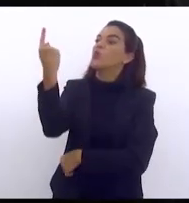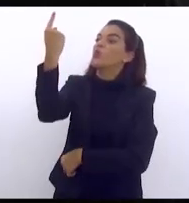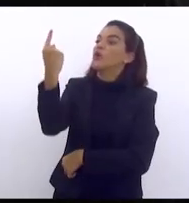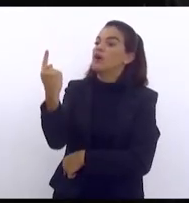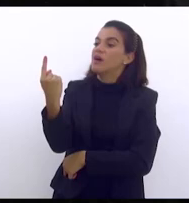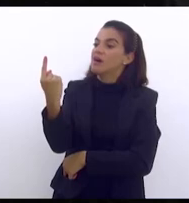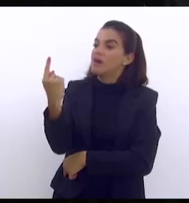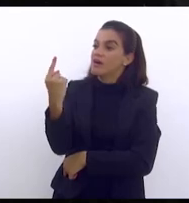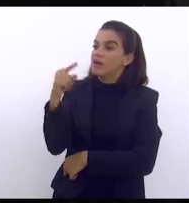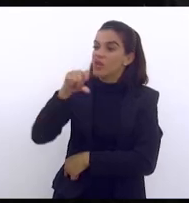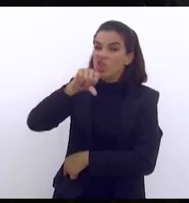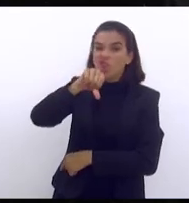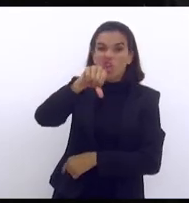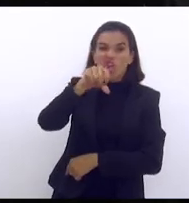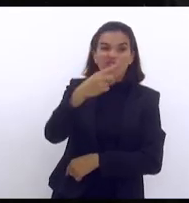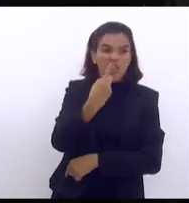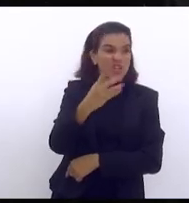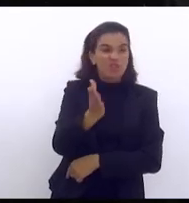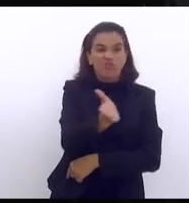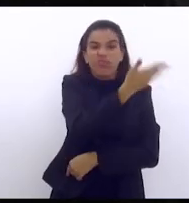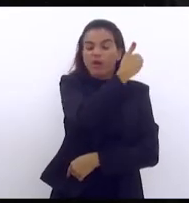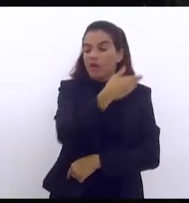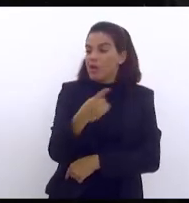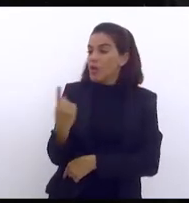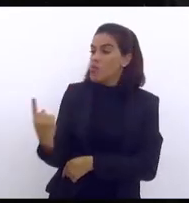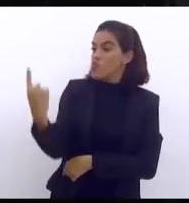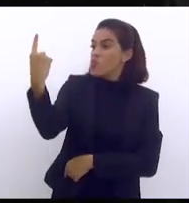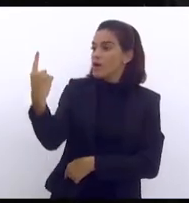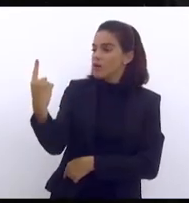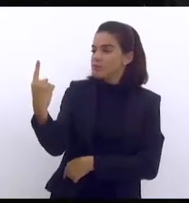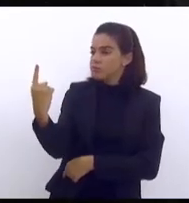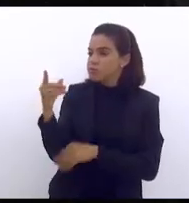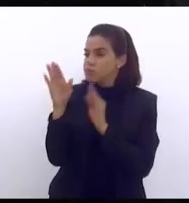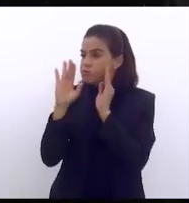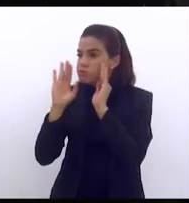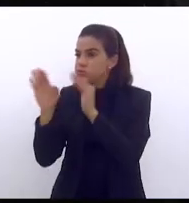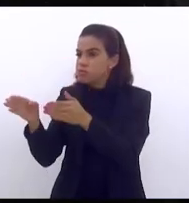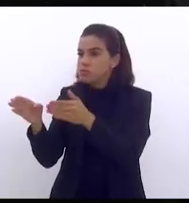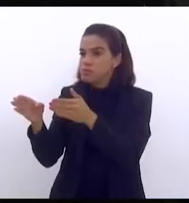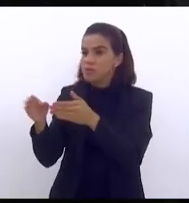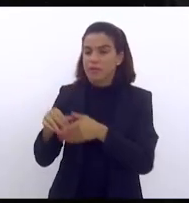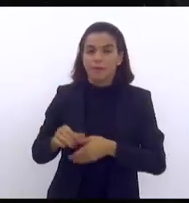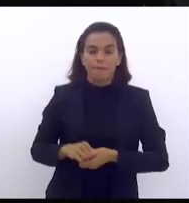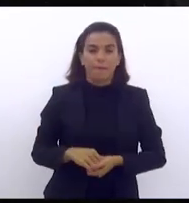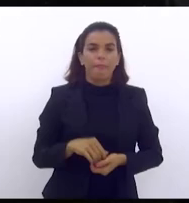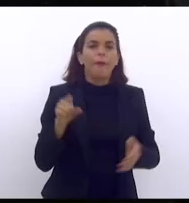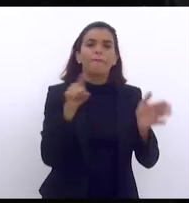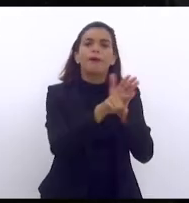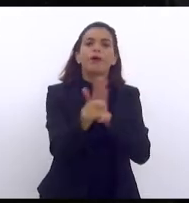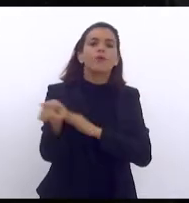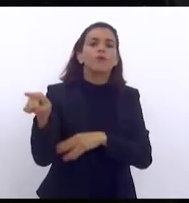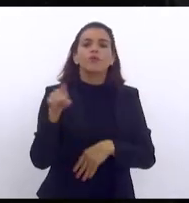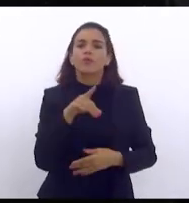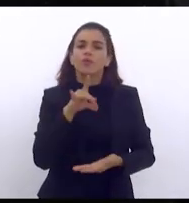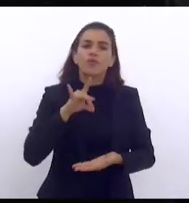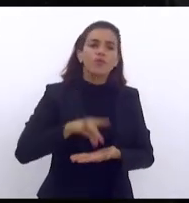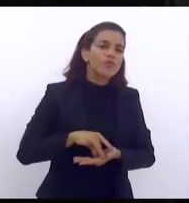91 não existissem mas aí eu pergunto quem na verdade